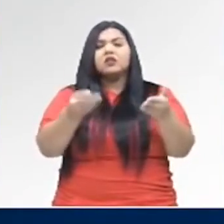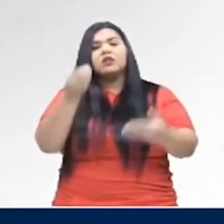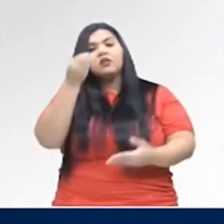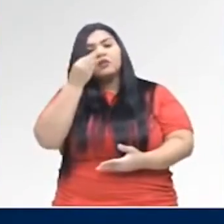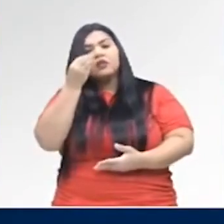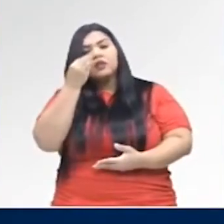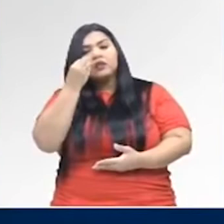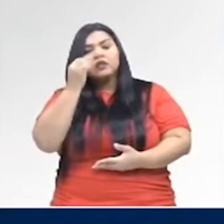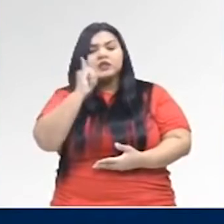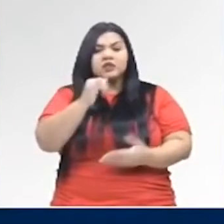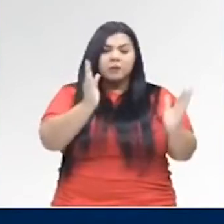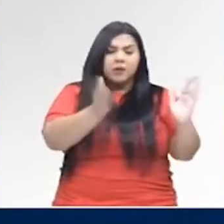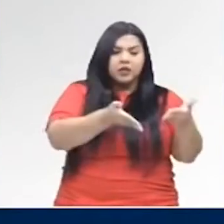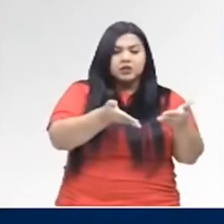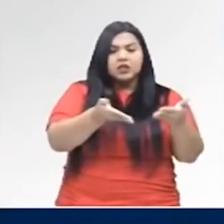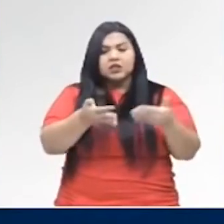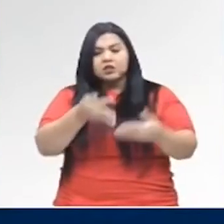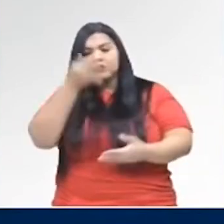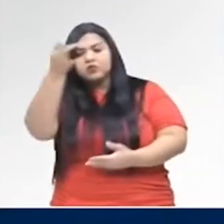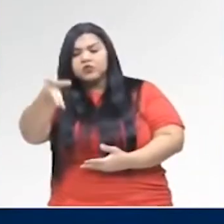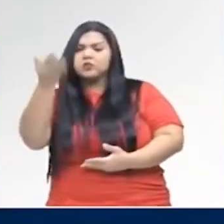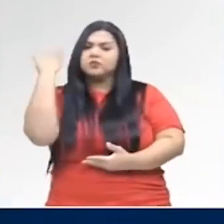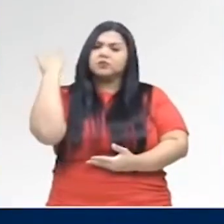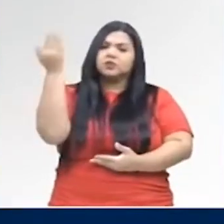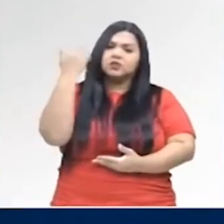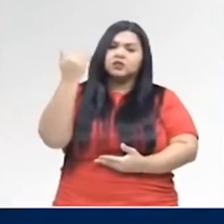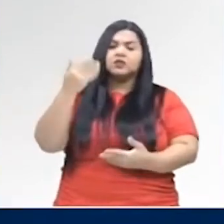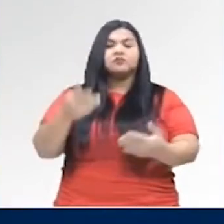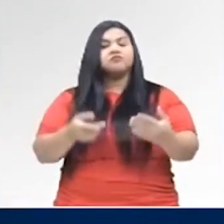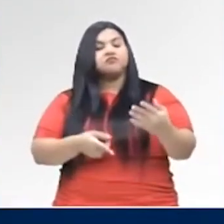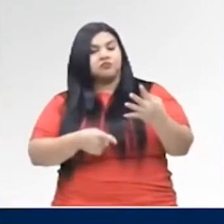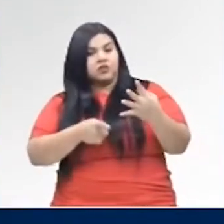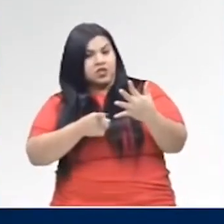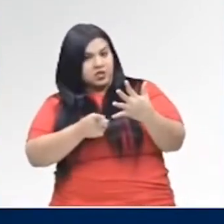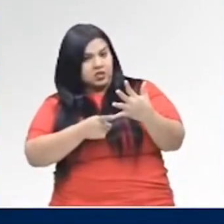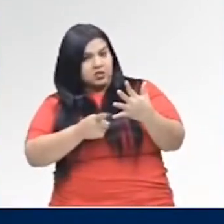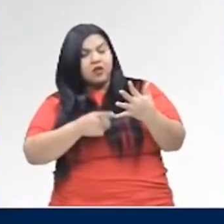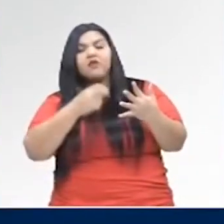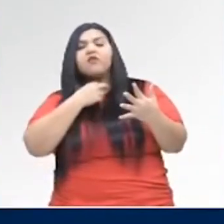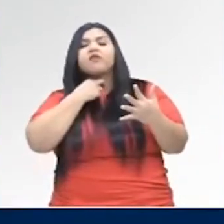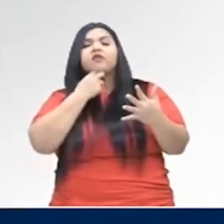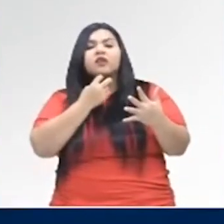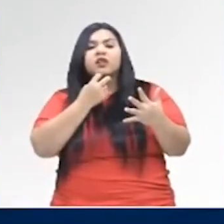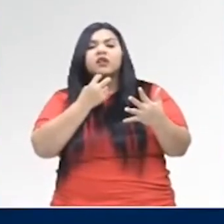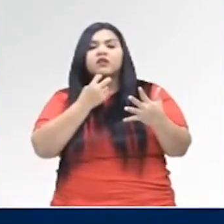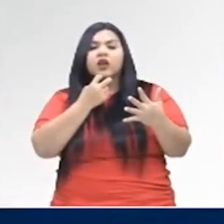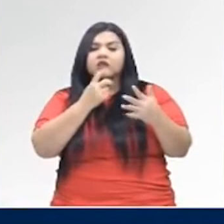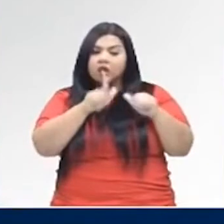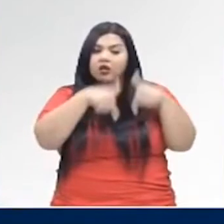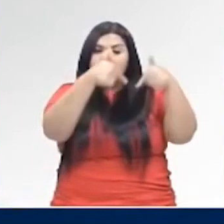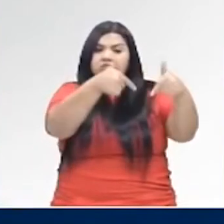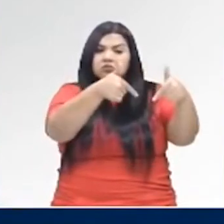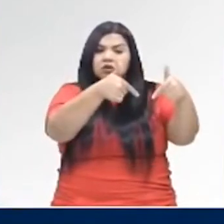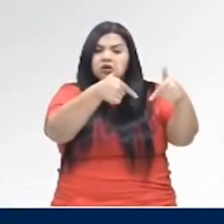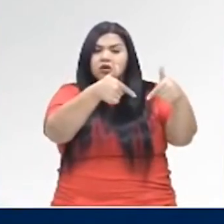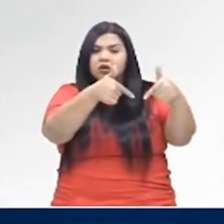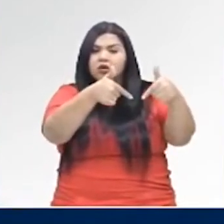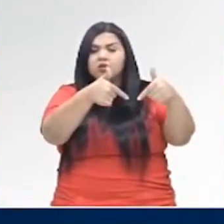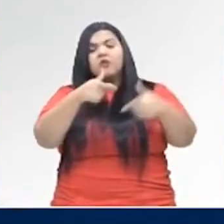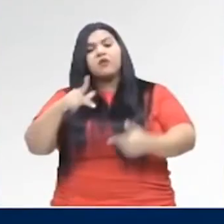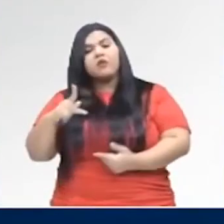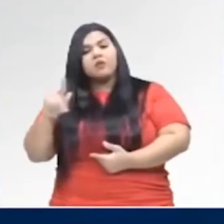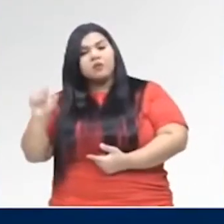tempo, se é presente, passado ou futuro. E a voz, a voz se é ativa, se é